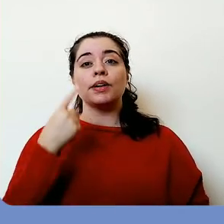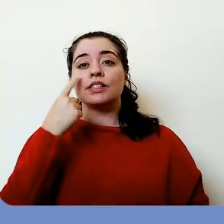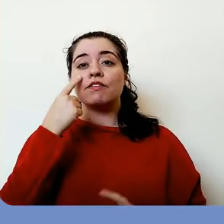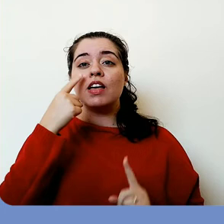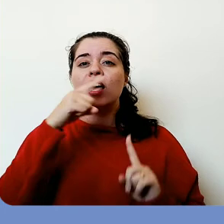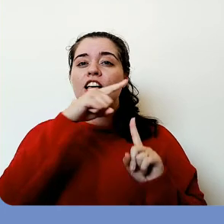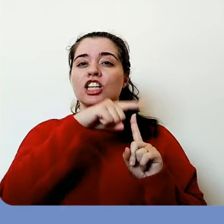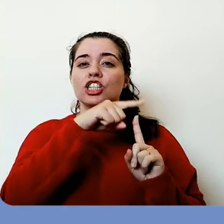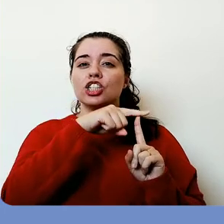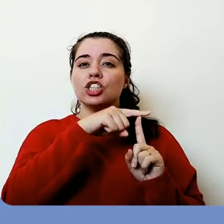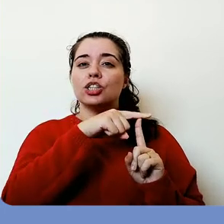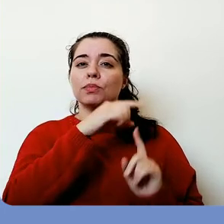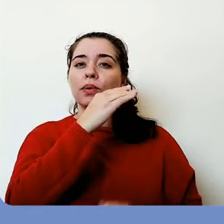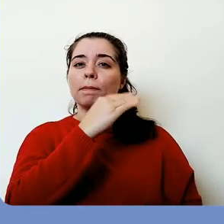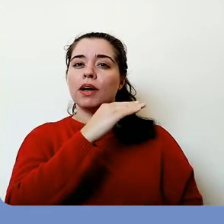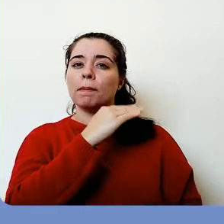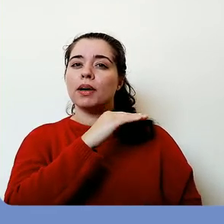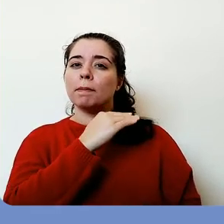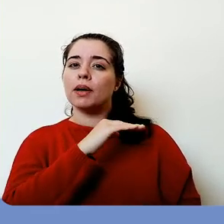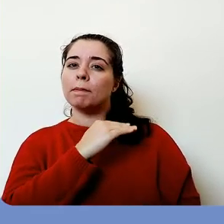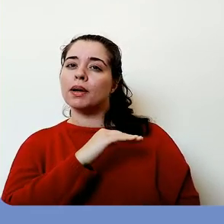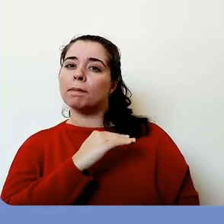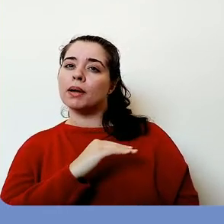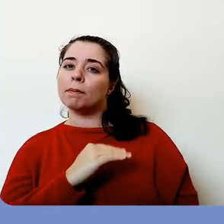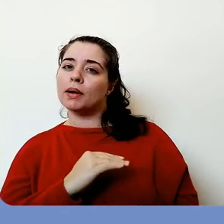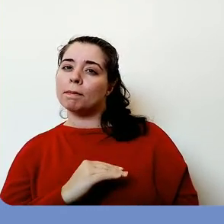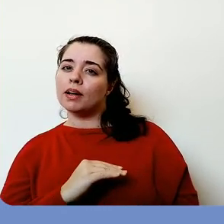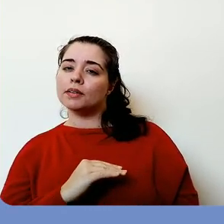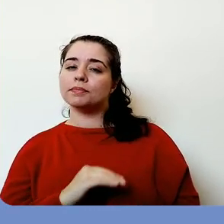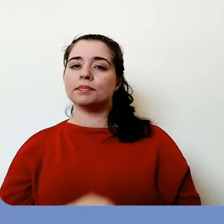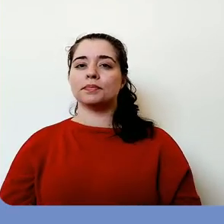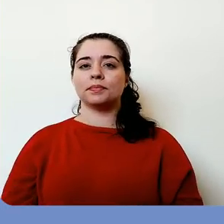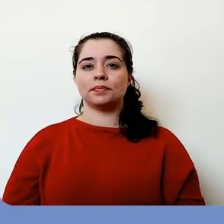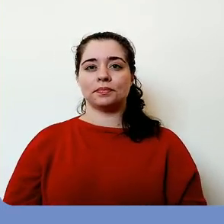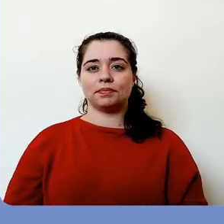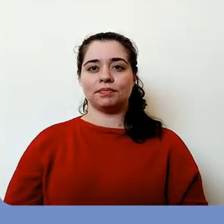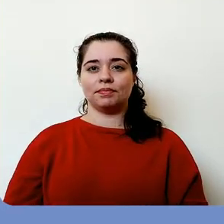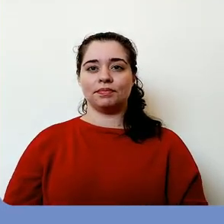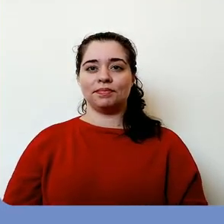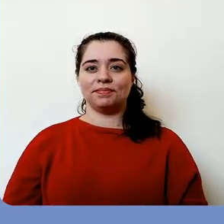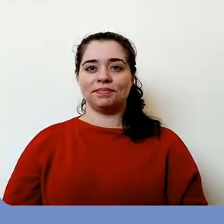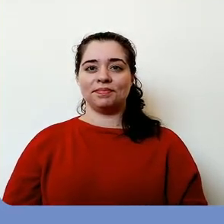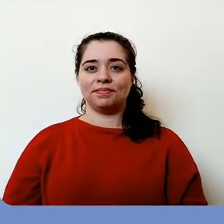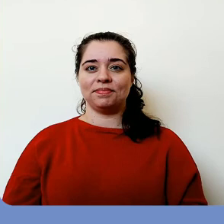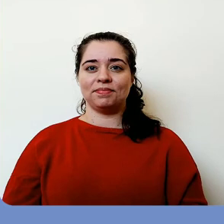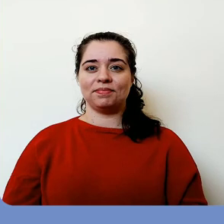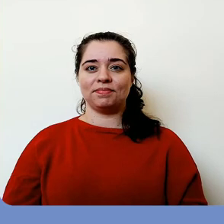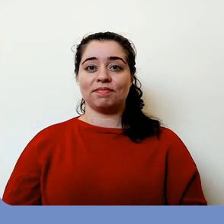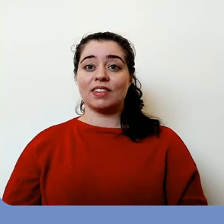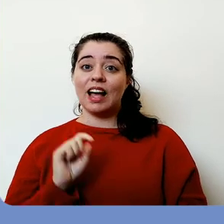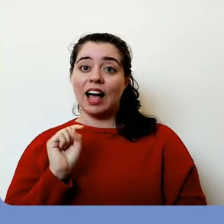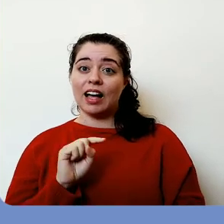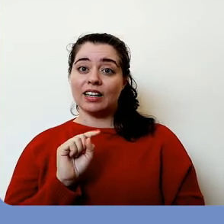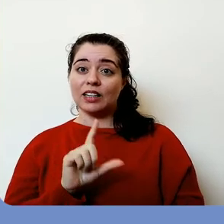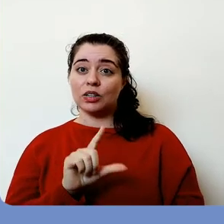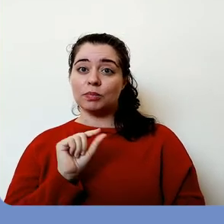Defina um tipo de campo. Texto, checkbox, telefone, estado, cidade ou select.